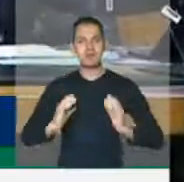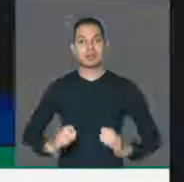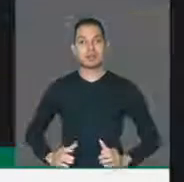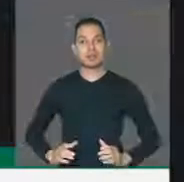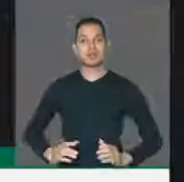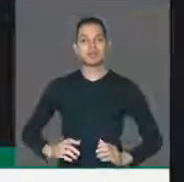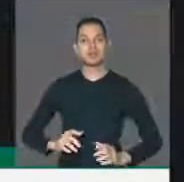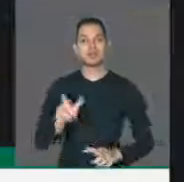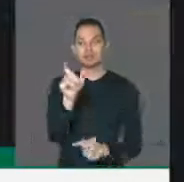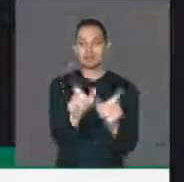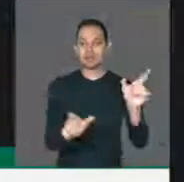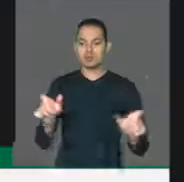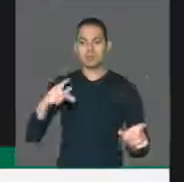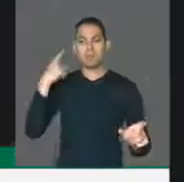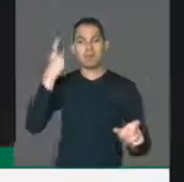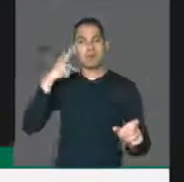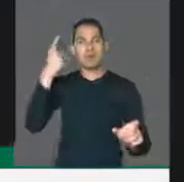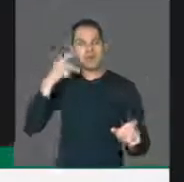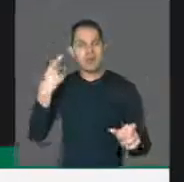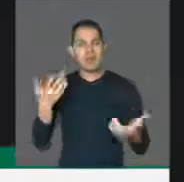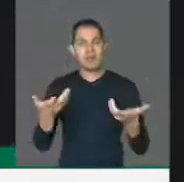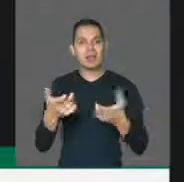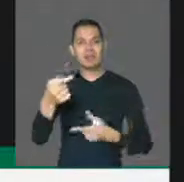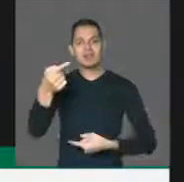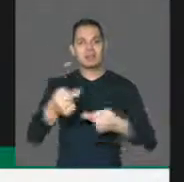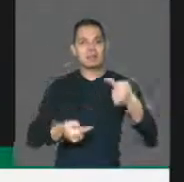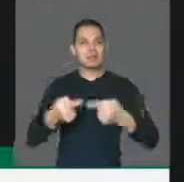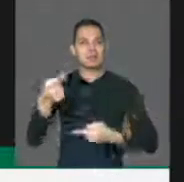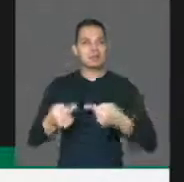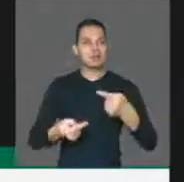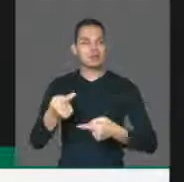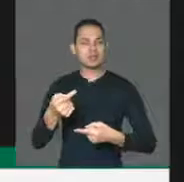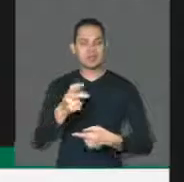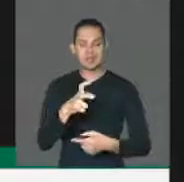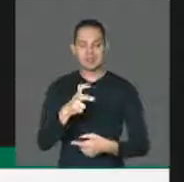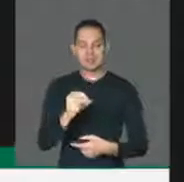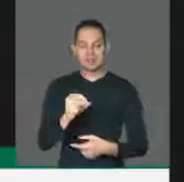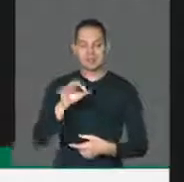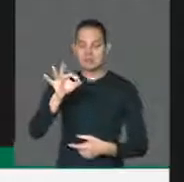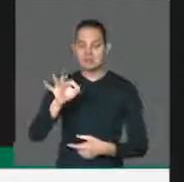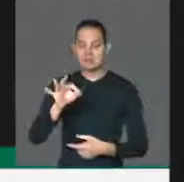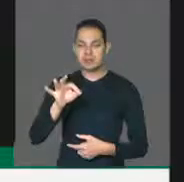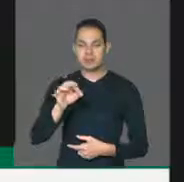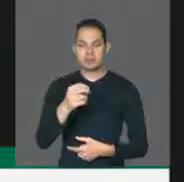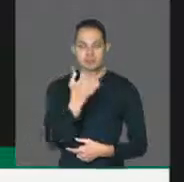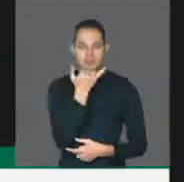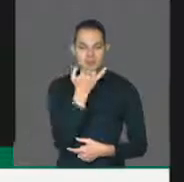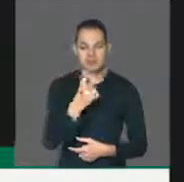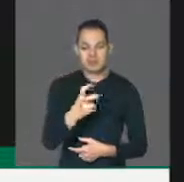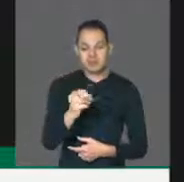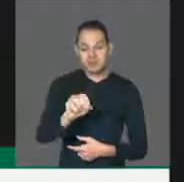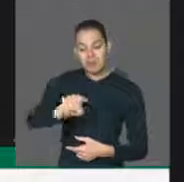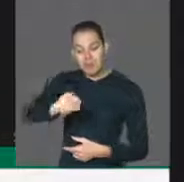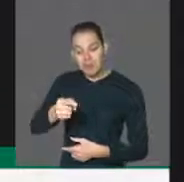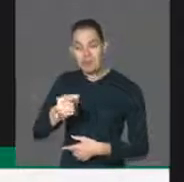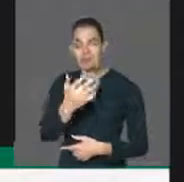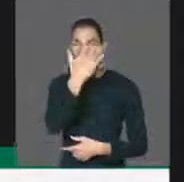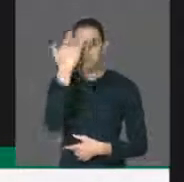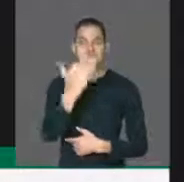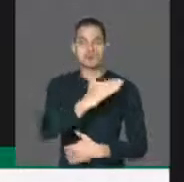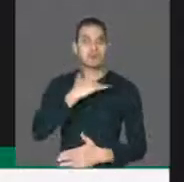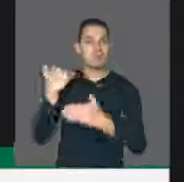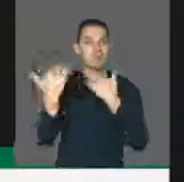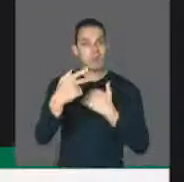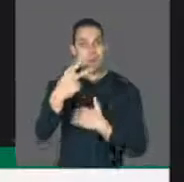diante disso tudo, querem discutir os 50, os mais de 50 mil mortos no Brasil e uma falta de um